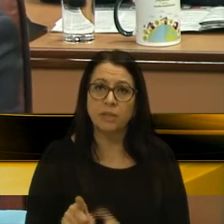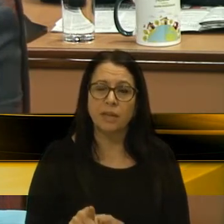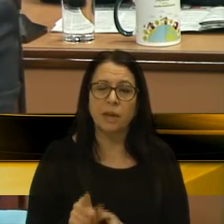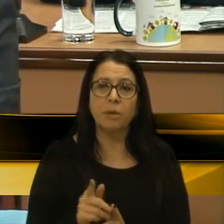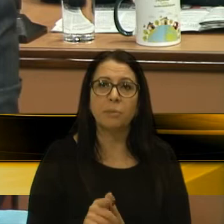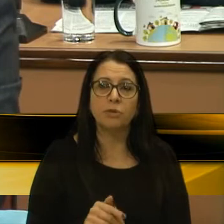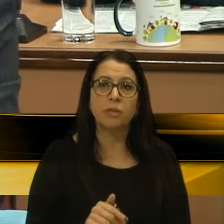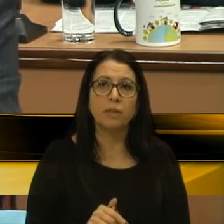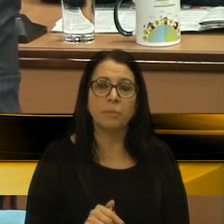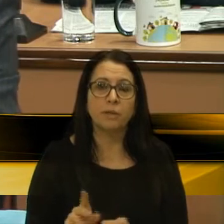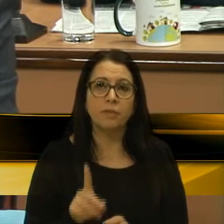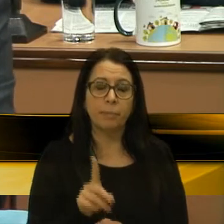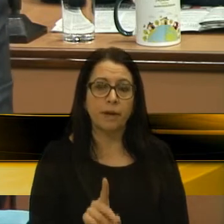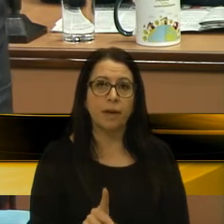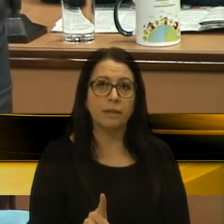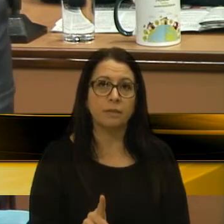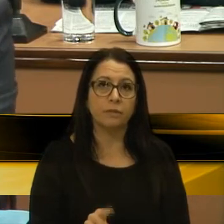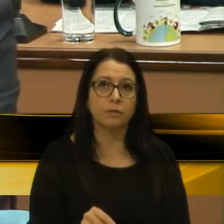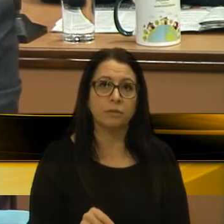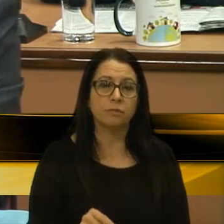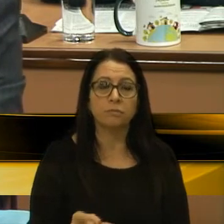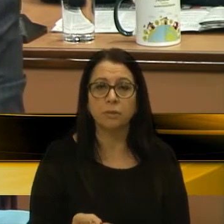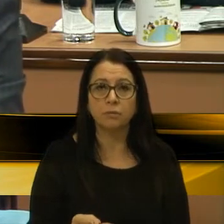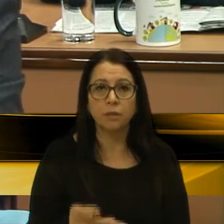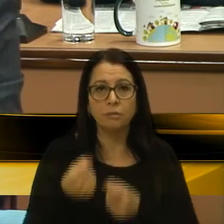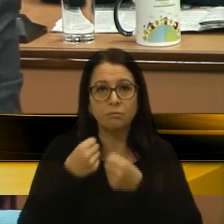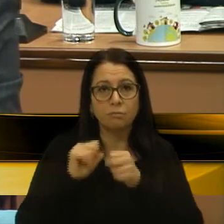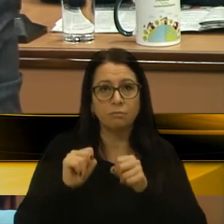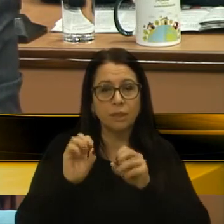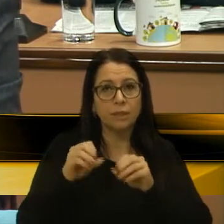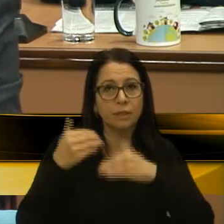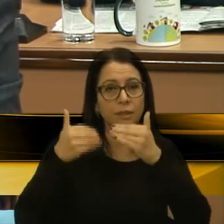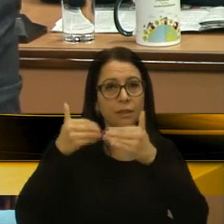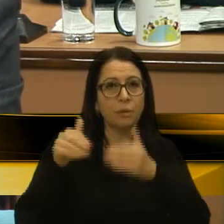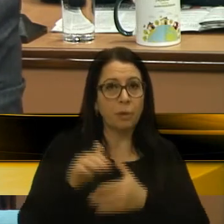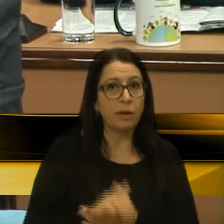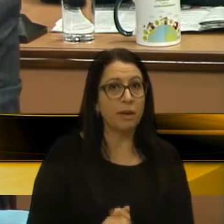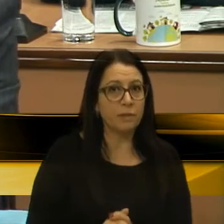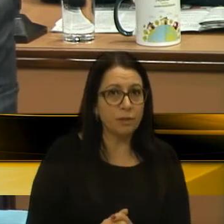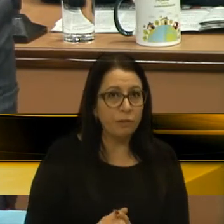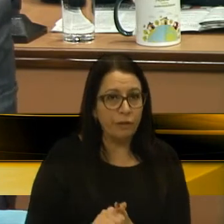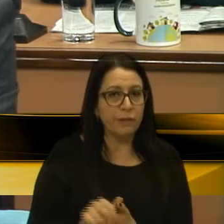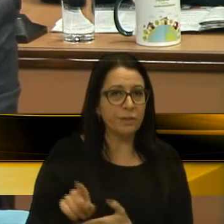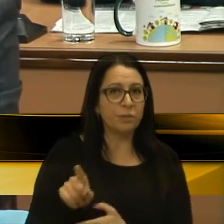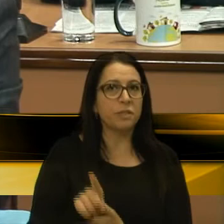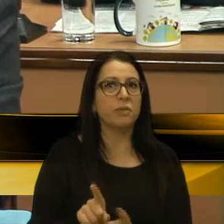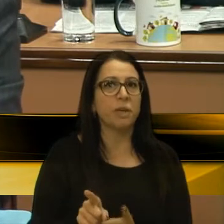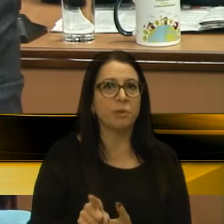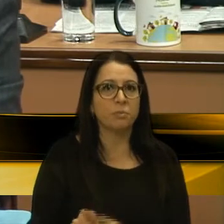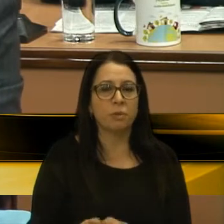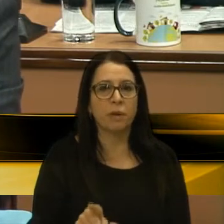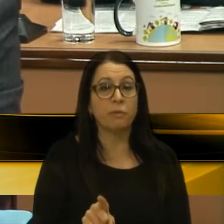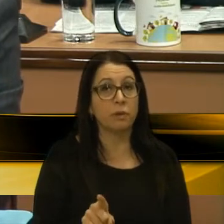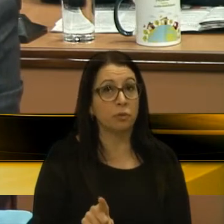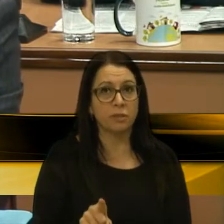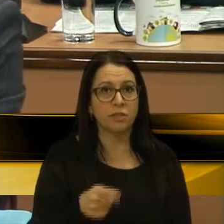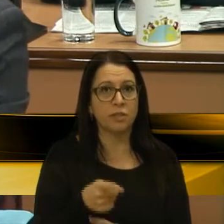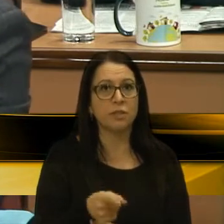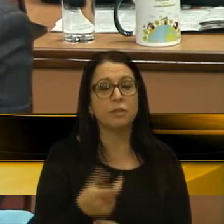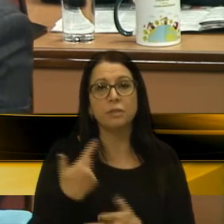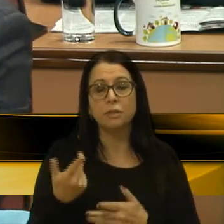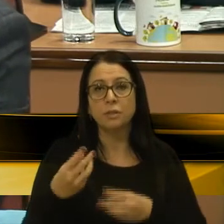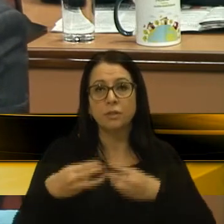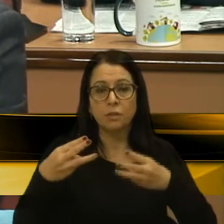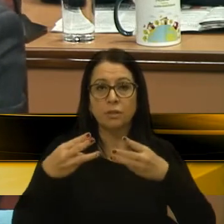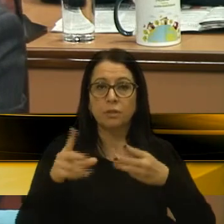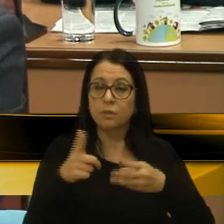uma matéria da Secretaria de Desenvolvimento e Turismo do Estado dizendo que vai enviar isso ao Ministério, mas nós não temos